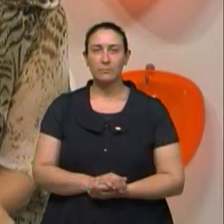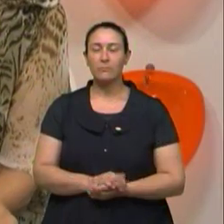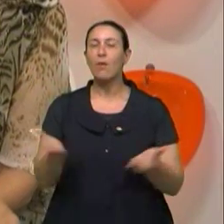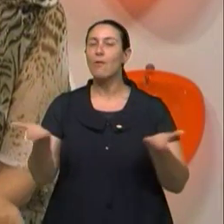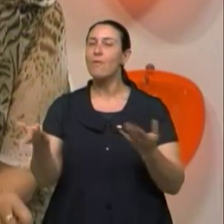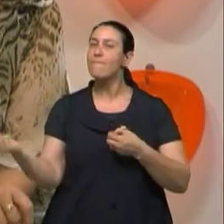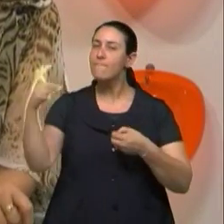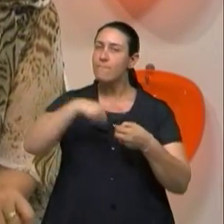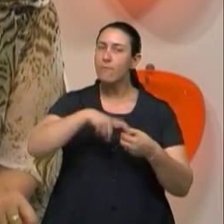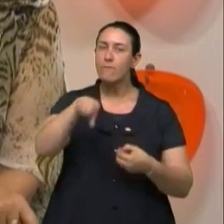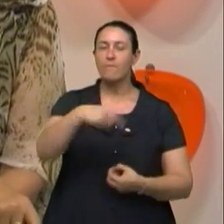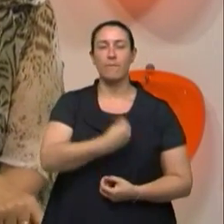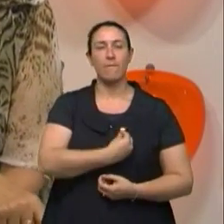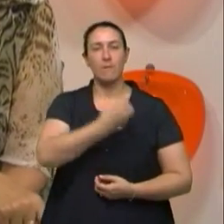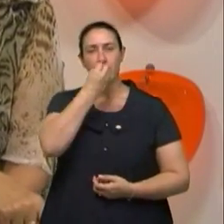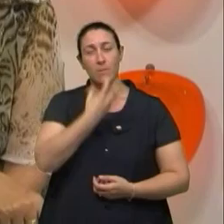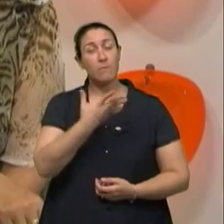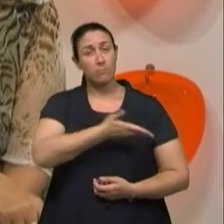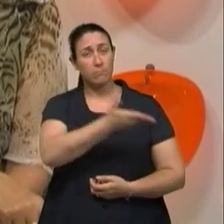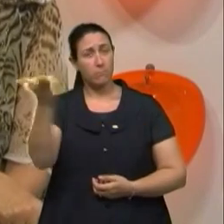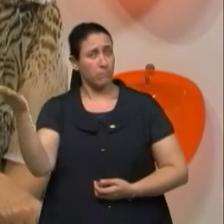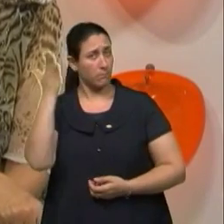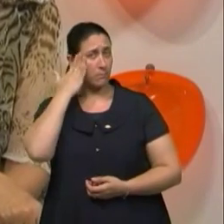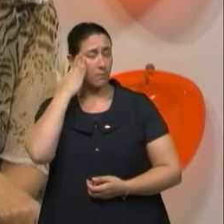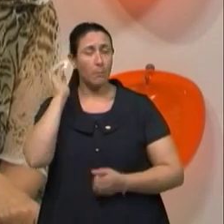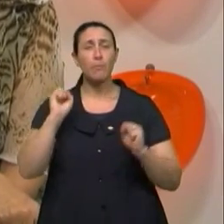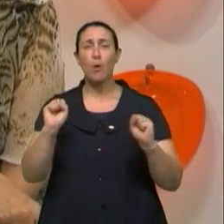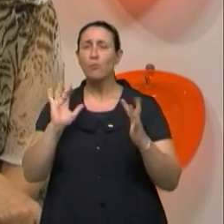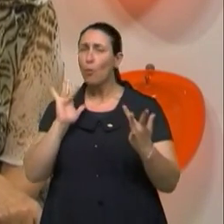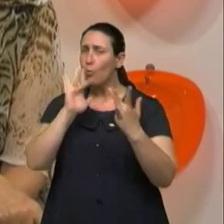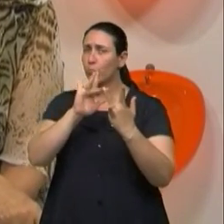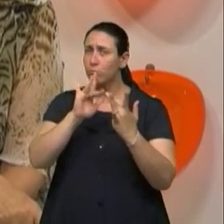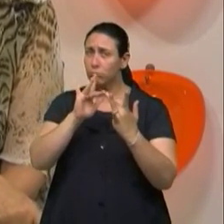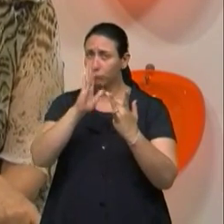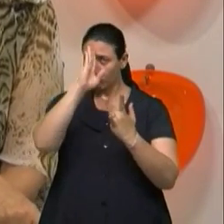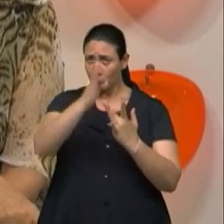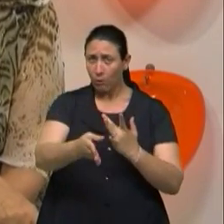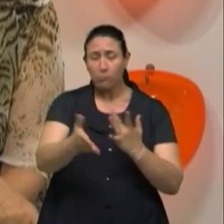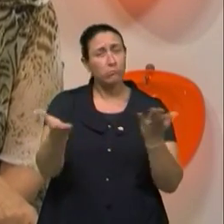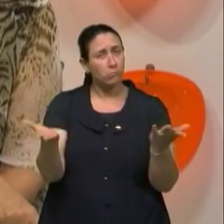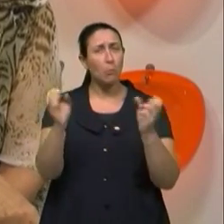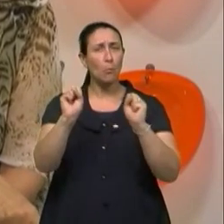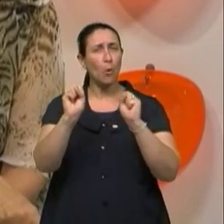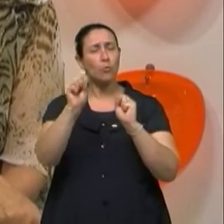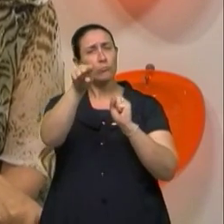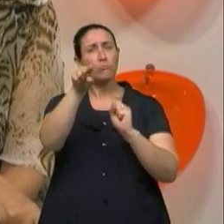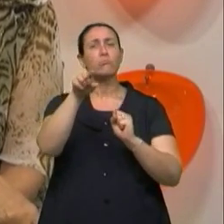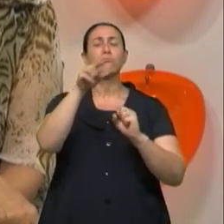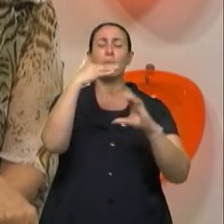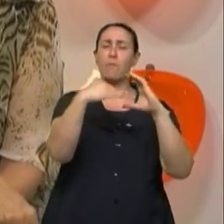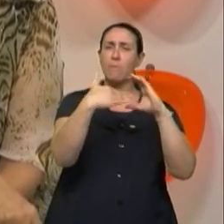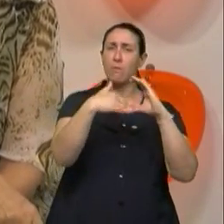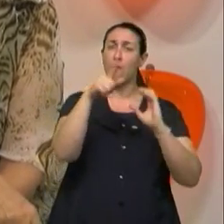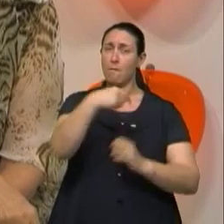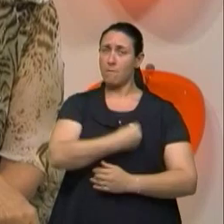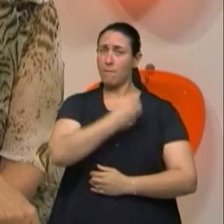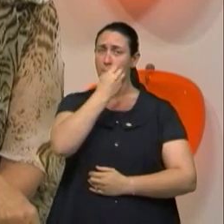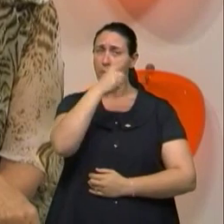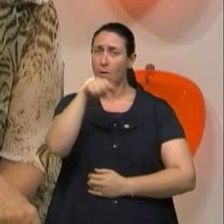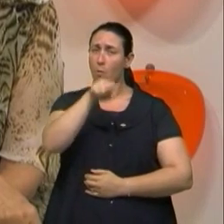Estamos de volta com o Viva Bem e você sabe que pode ter uma conexão direta com a gente através do nosso e-mail, vivabem